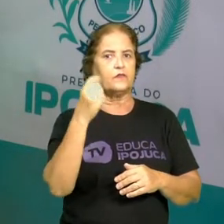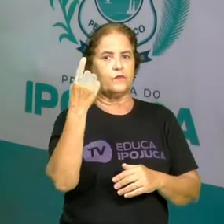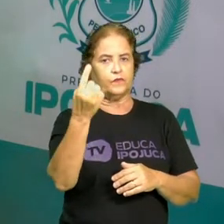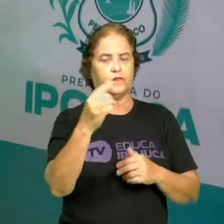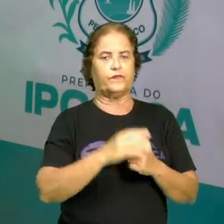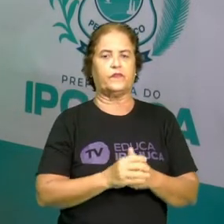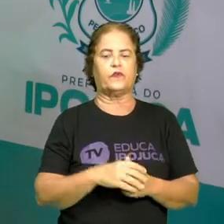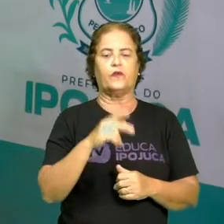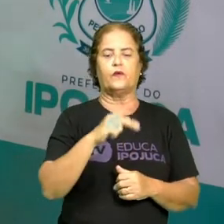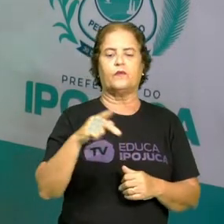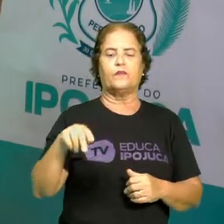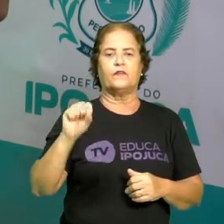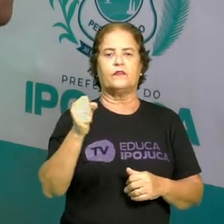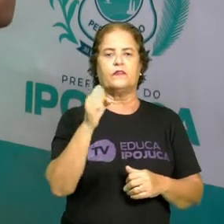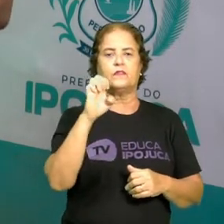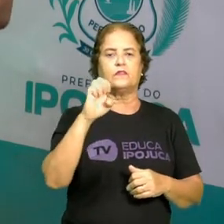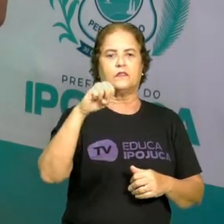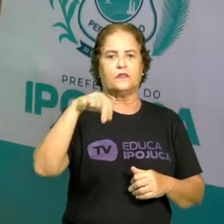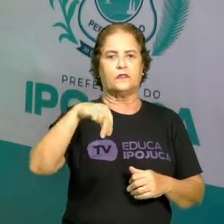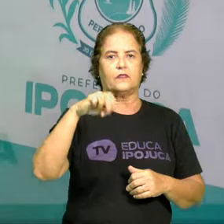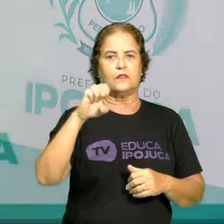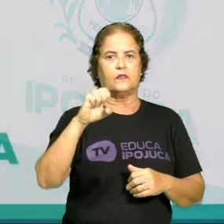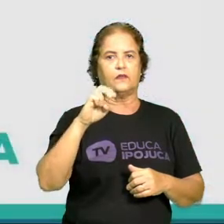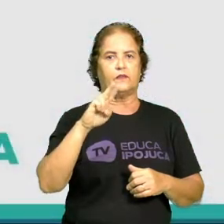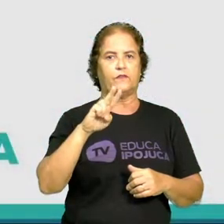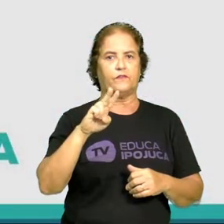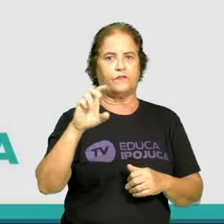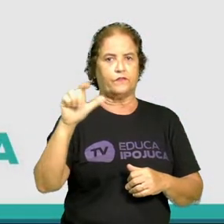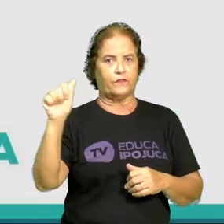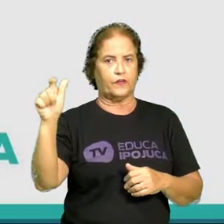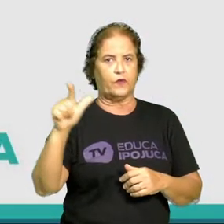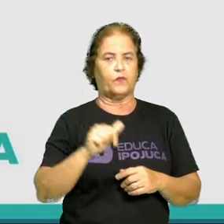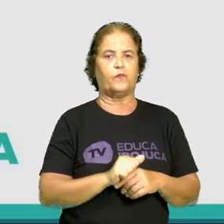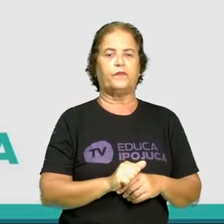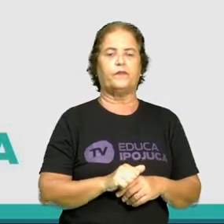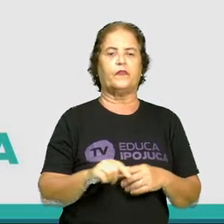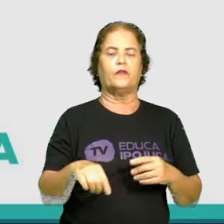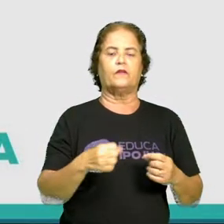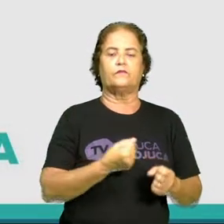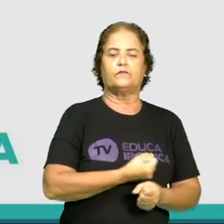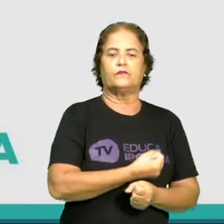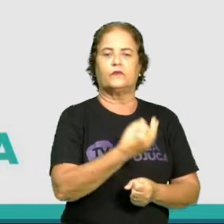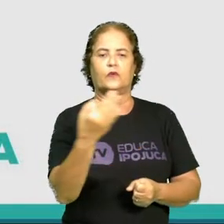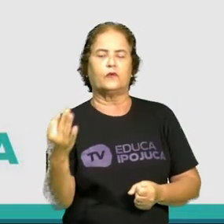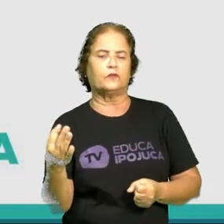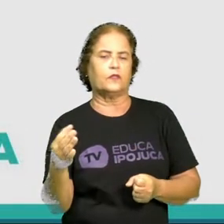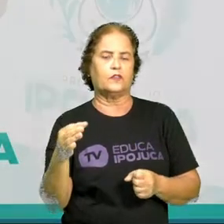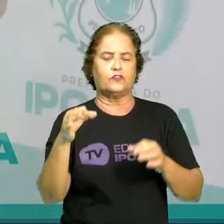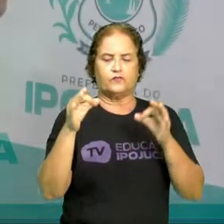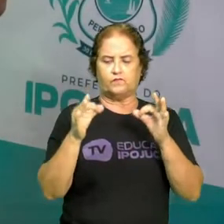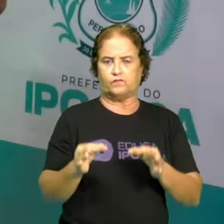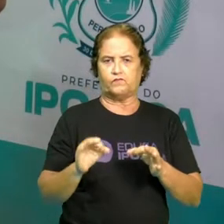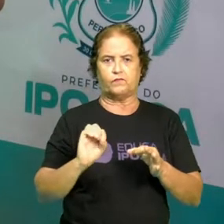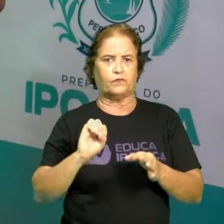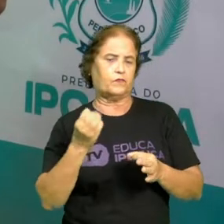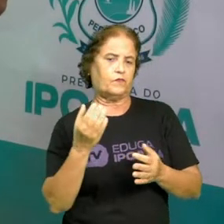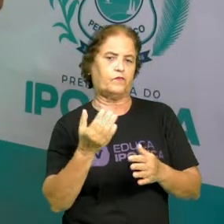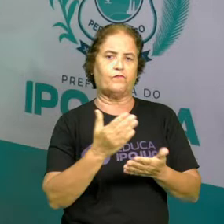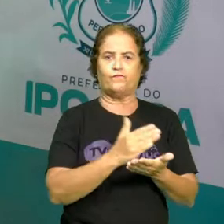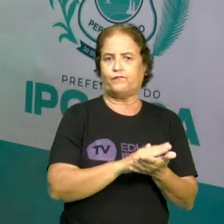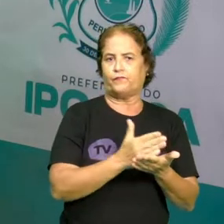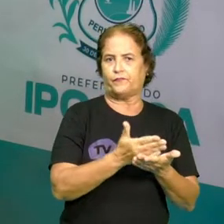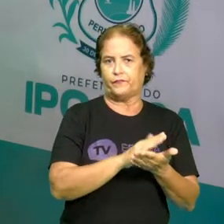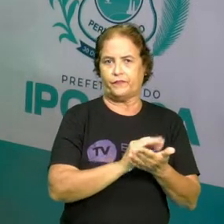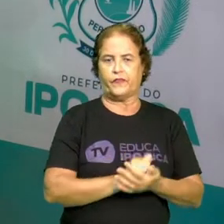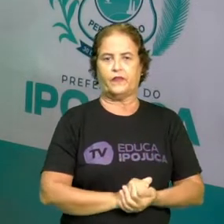estou aqui para tratar com vocês o seguinte assunto. Contagem de maneira exata ou aproximada. Sendo